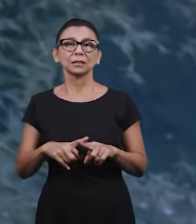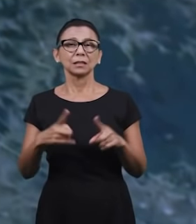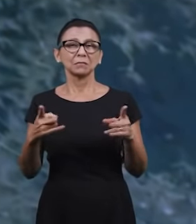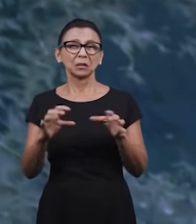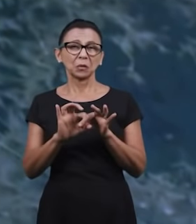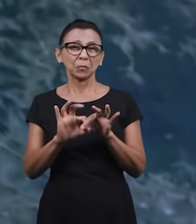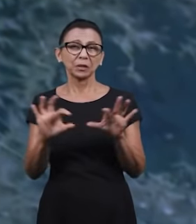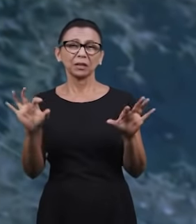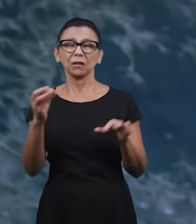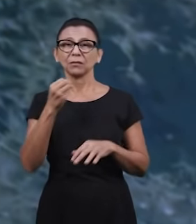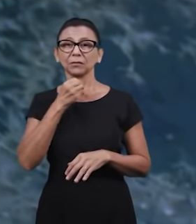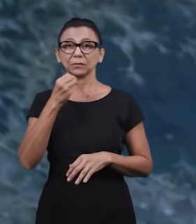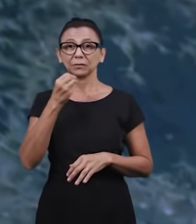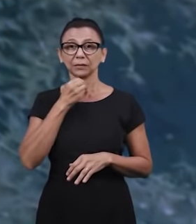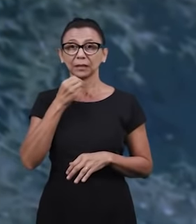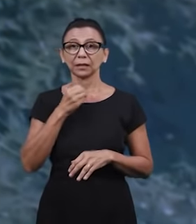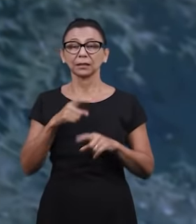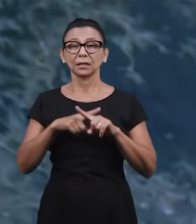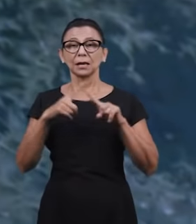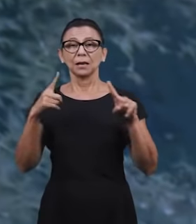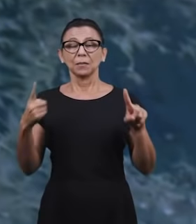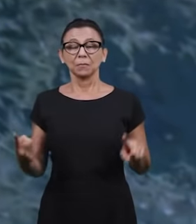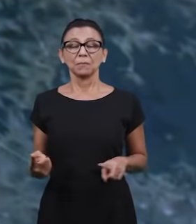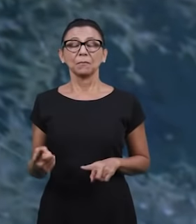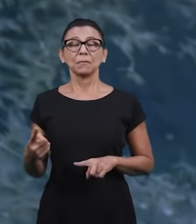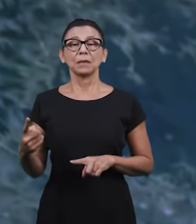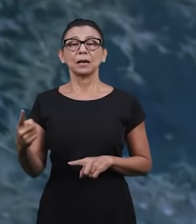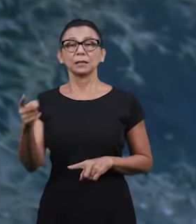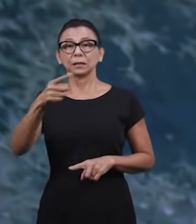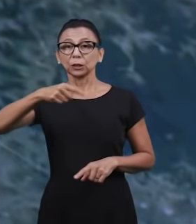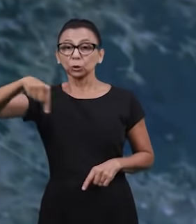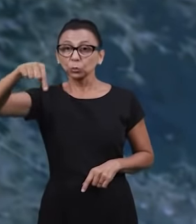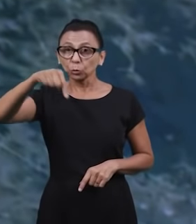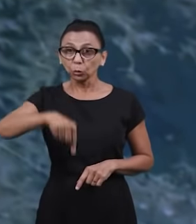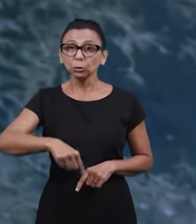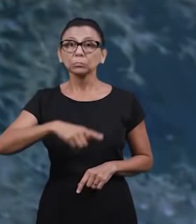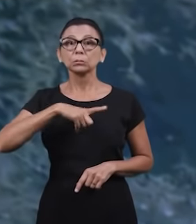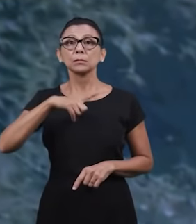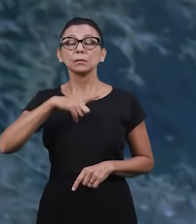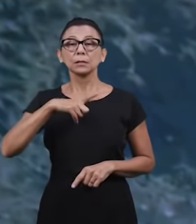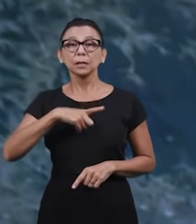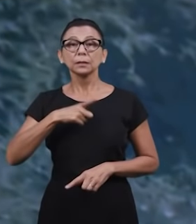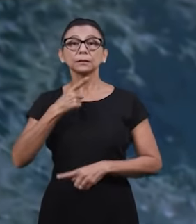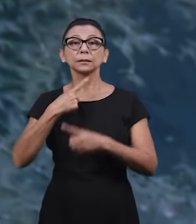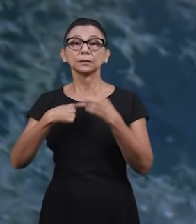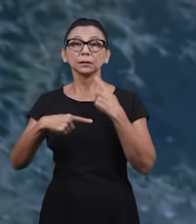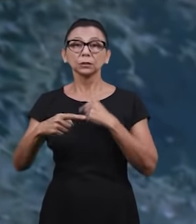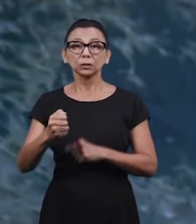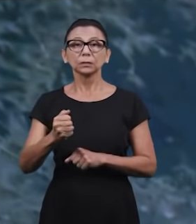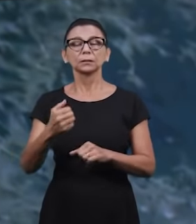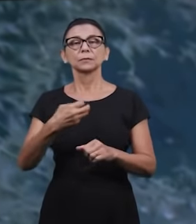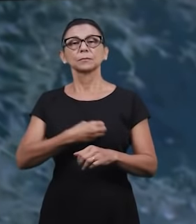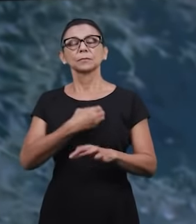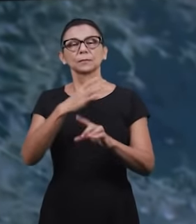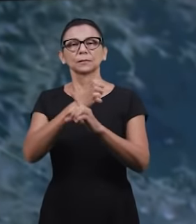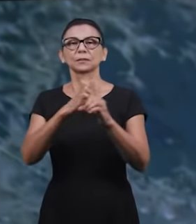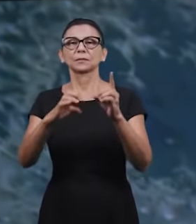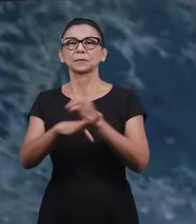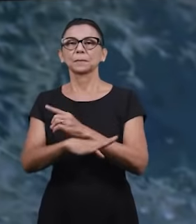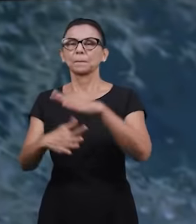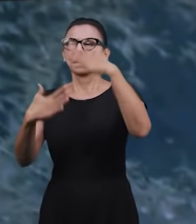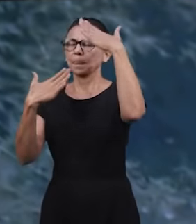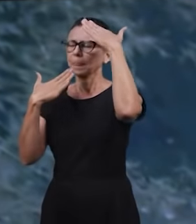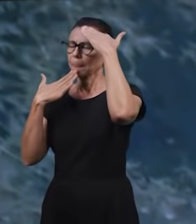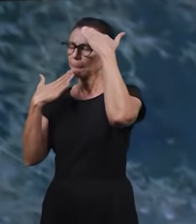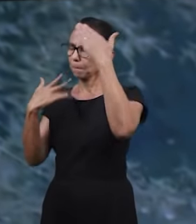mostrado desejosos de continuar participando da Escola Bíblica e isso tem motivado os irmãos na vida espiritual.